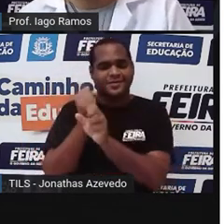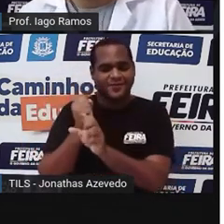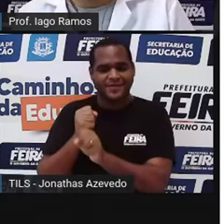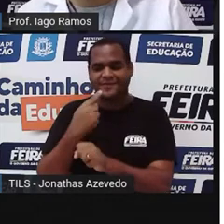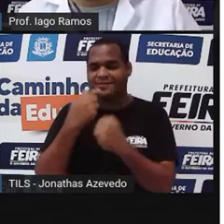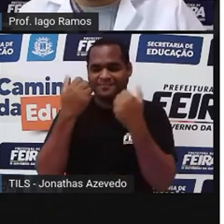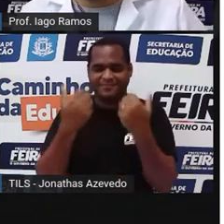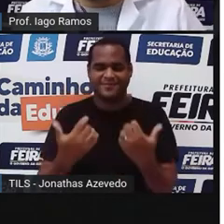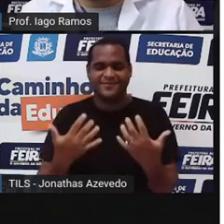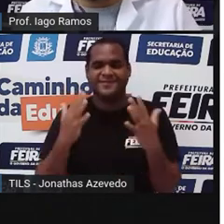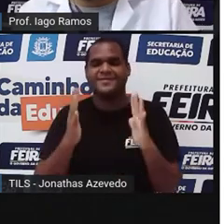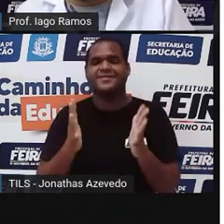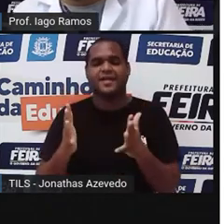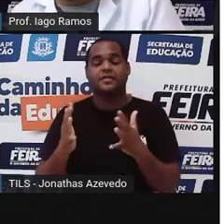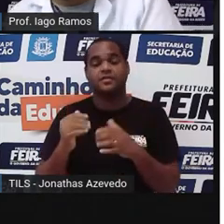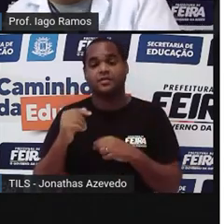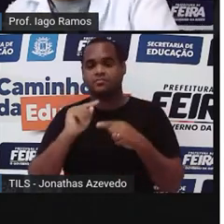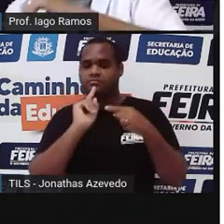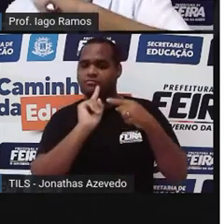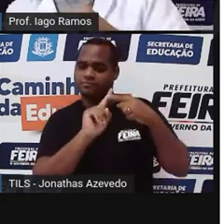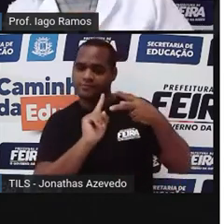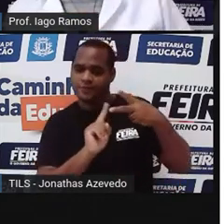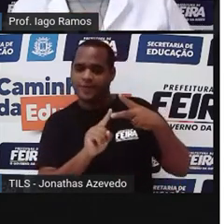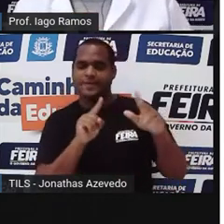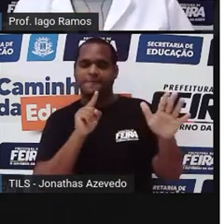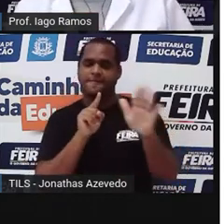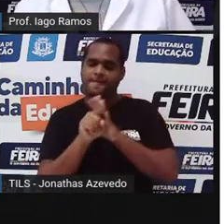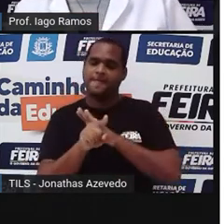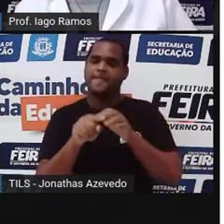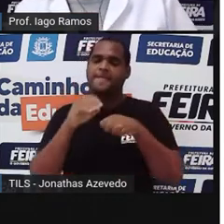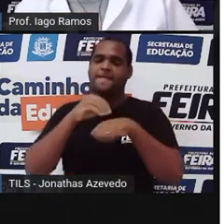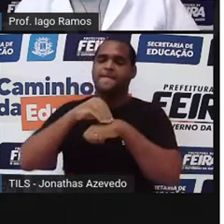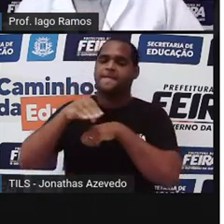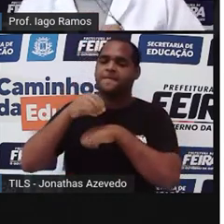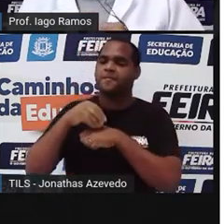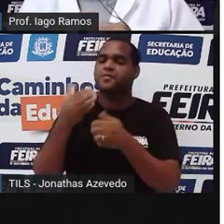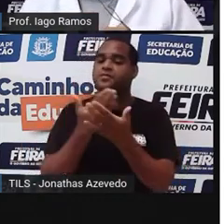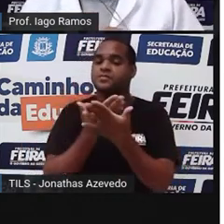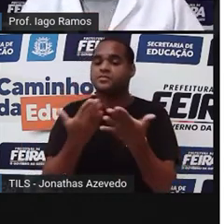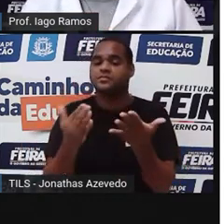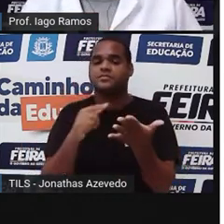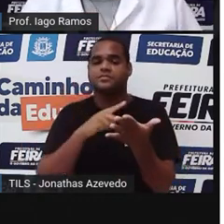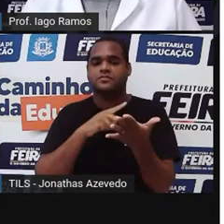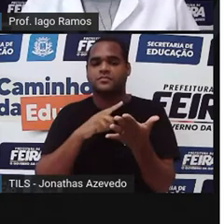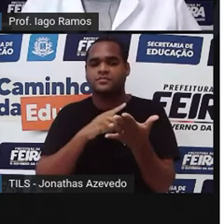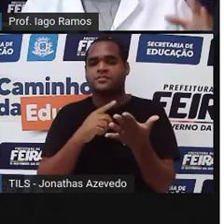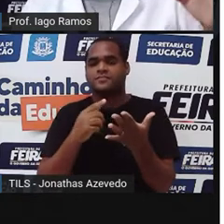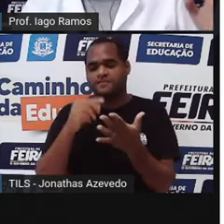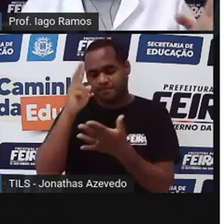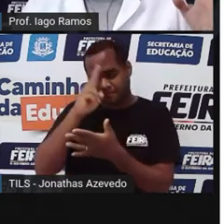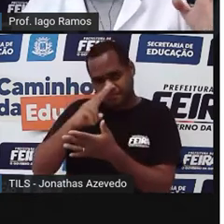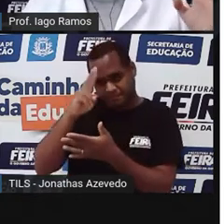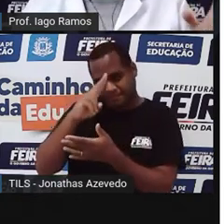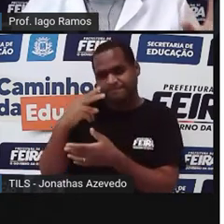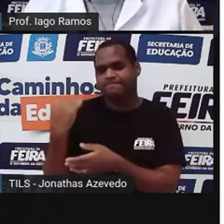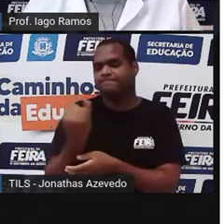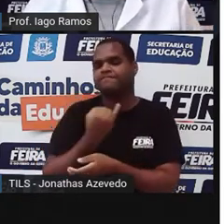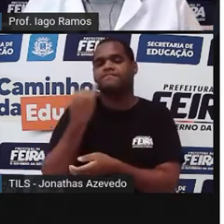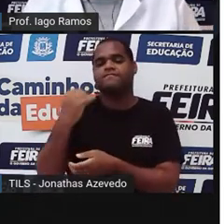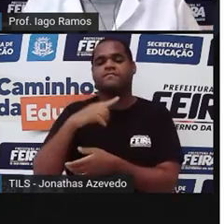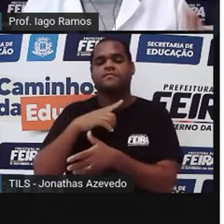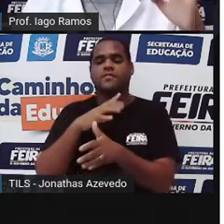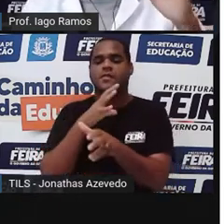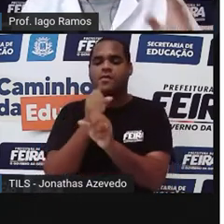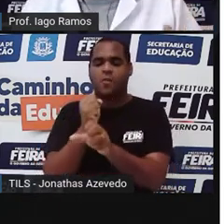comentário. Então, essas duas perguntinhas trouxeram para nós aí uma lembrança de como fazer esse tipo de